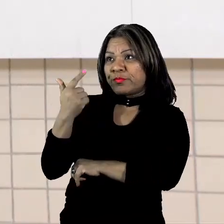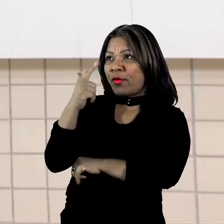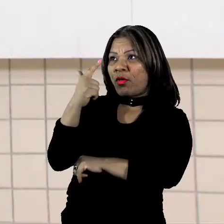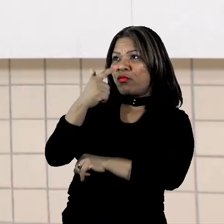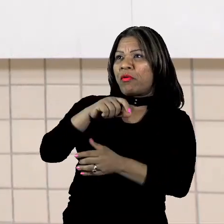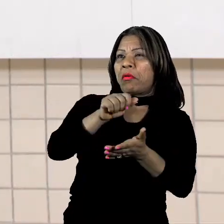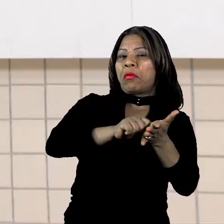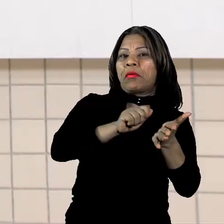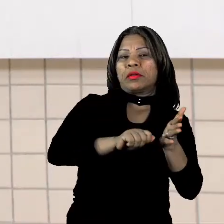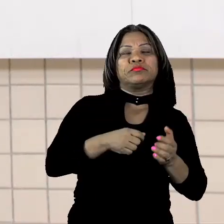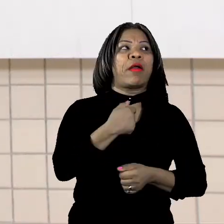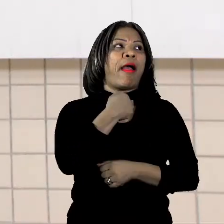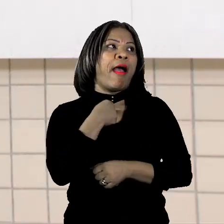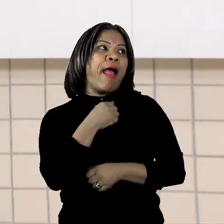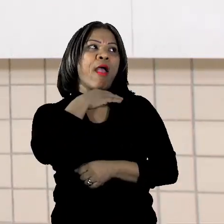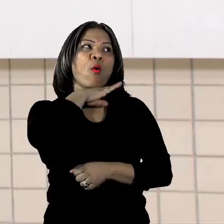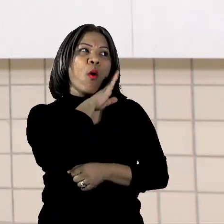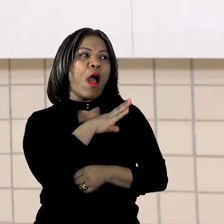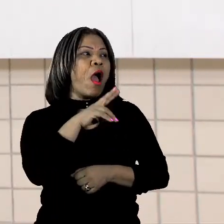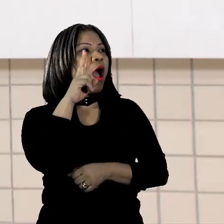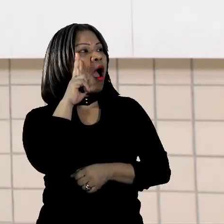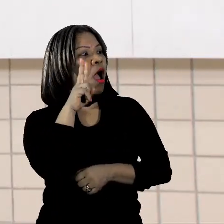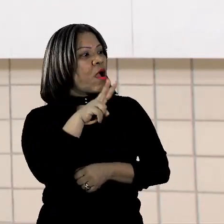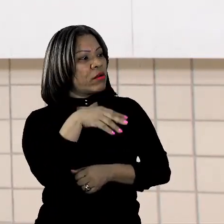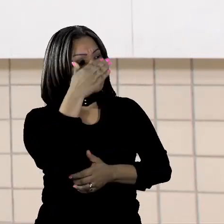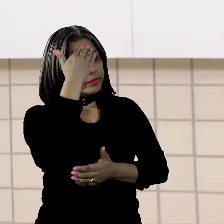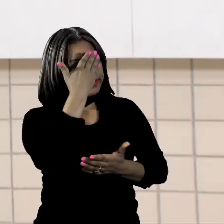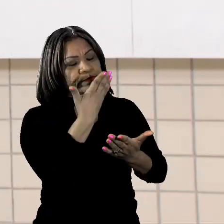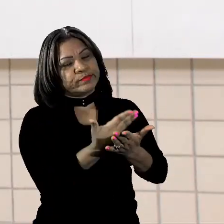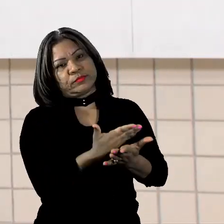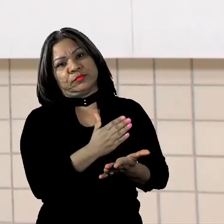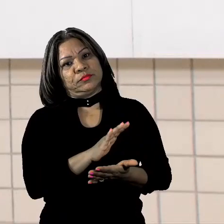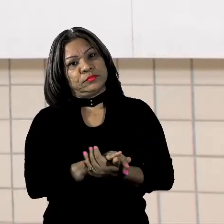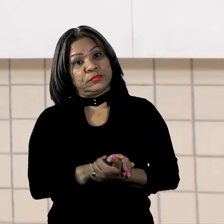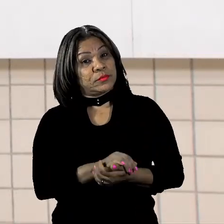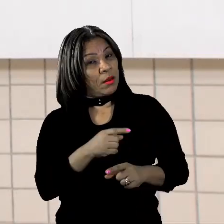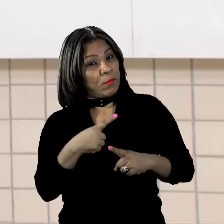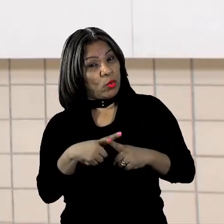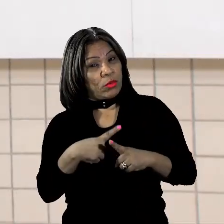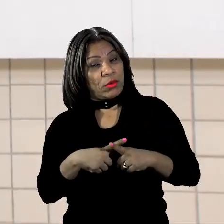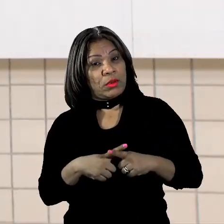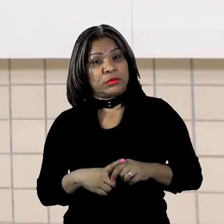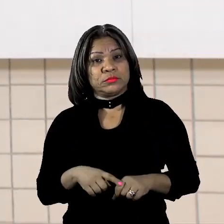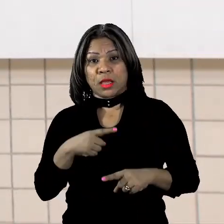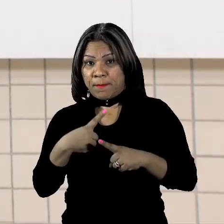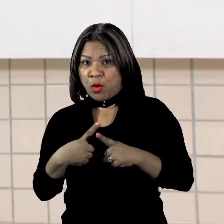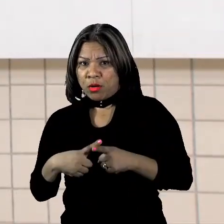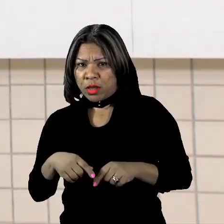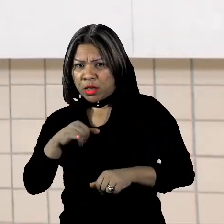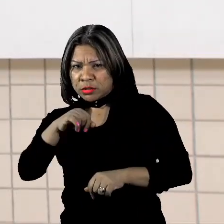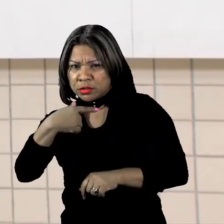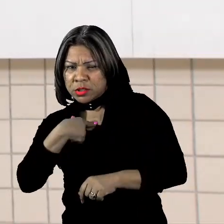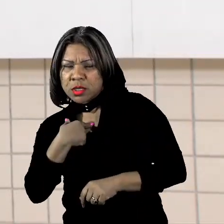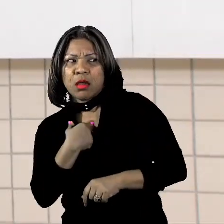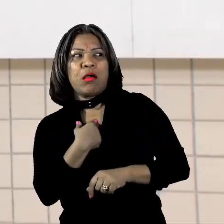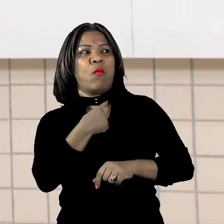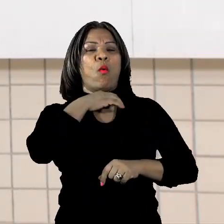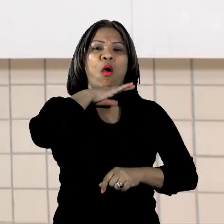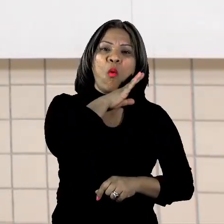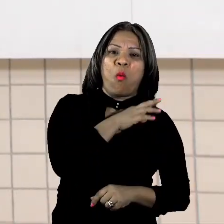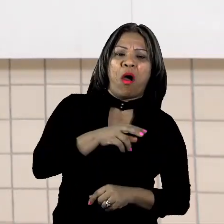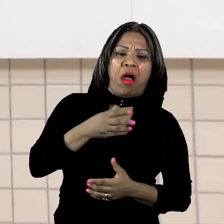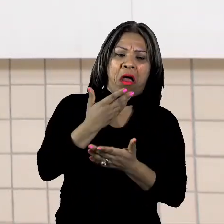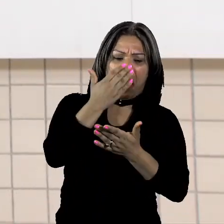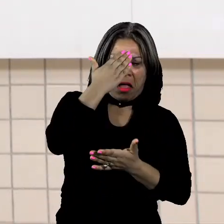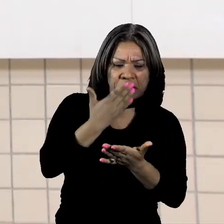Eu acho, eu vi, eu acredito. Porque isso, quando eu falo eu acho, eu acredito, eu vi, é um traço